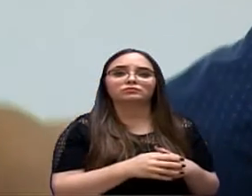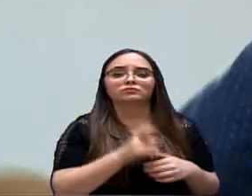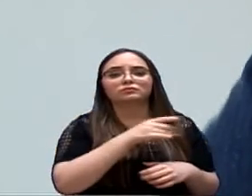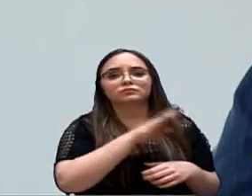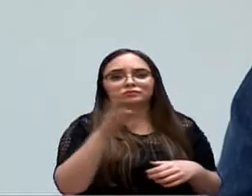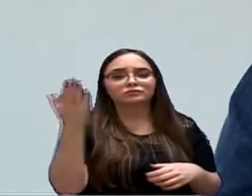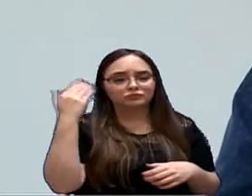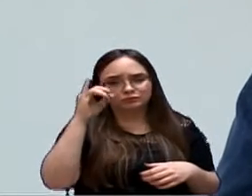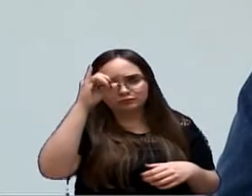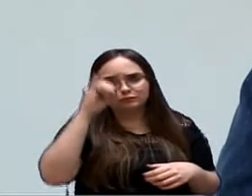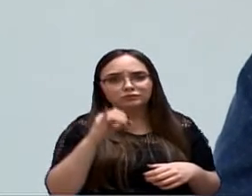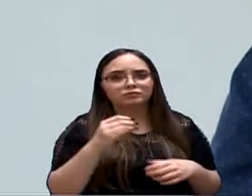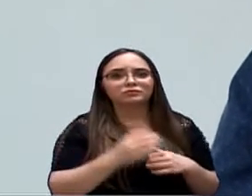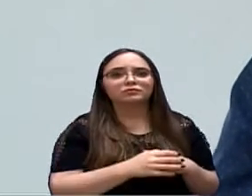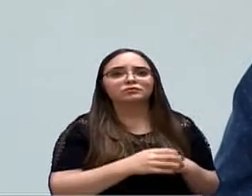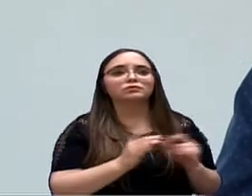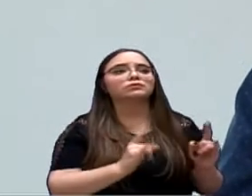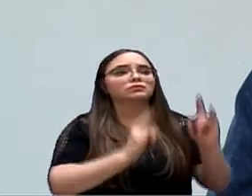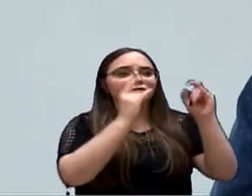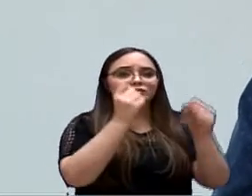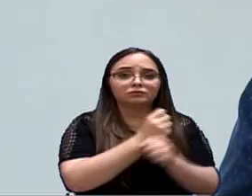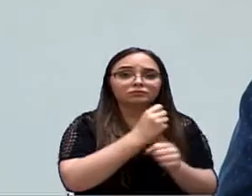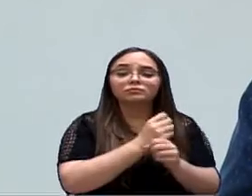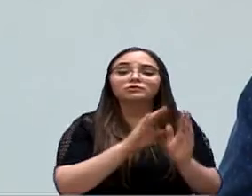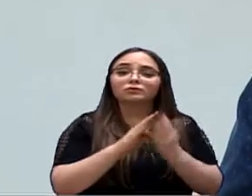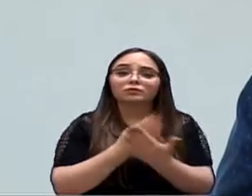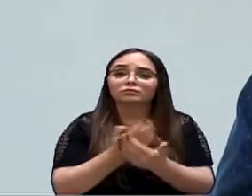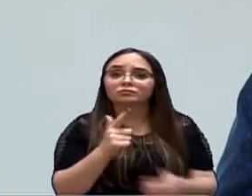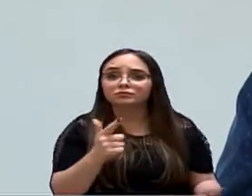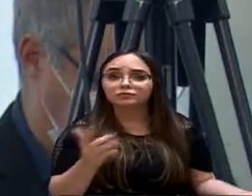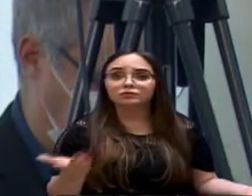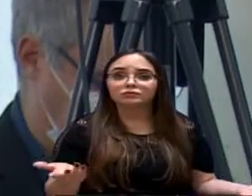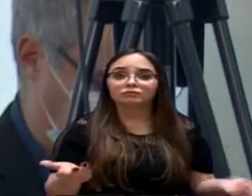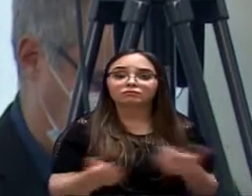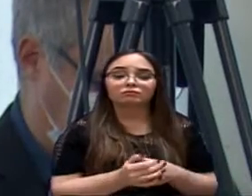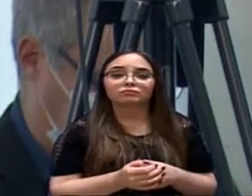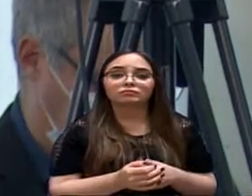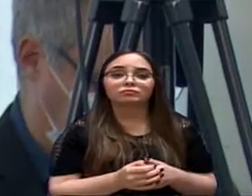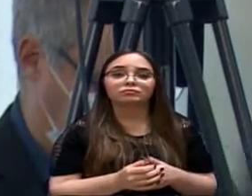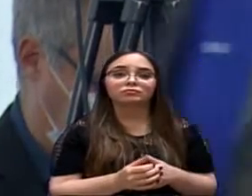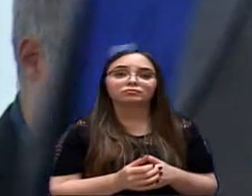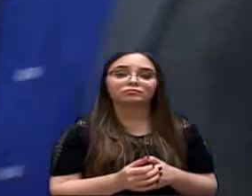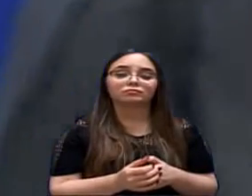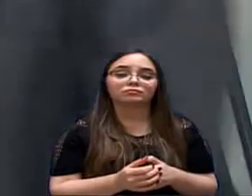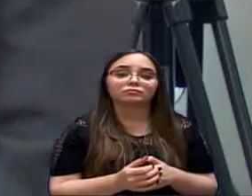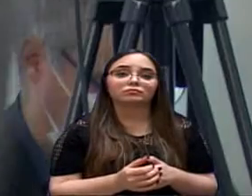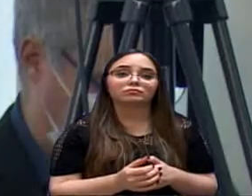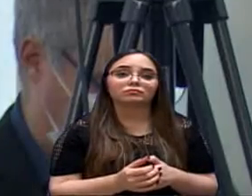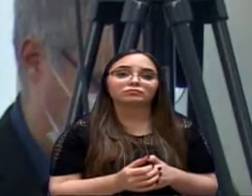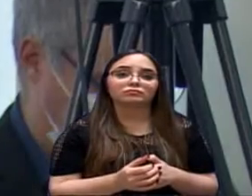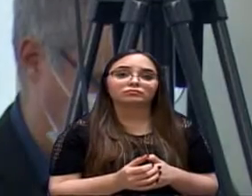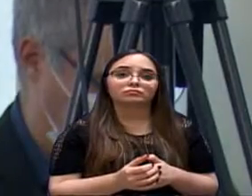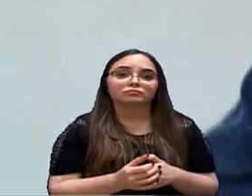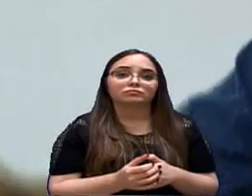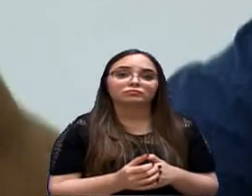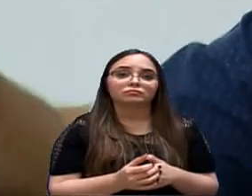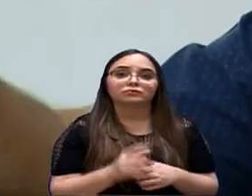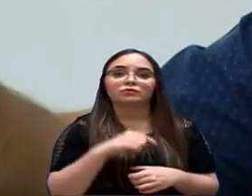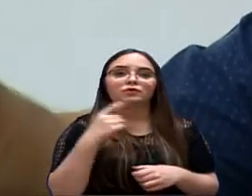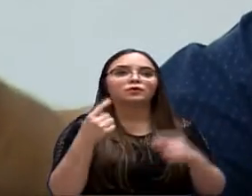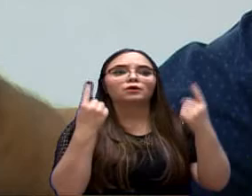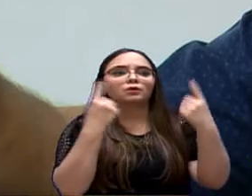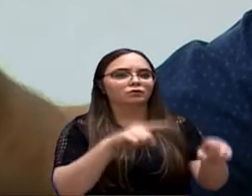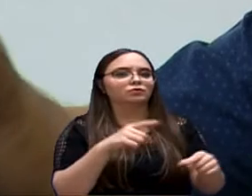Você foi junto com a Yara. É isso que o meu projeto, eu não deixo fechadas as questões, porque a prefeitura... Porque aqui ninguém é contra o